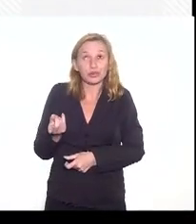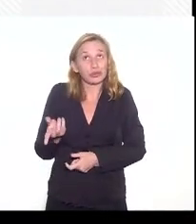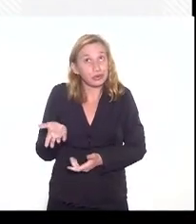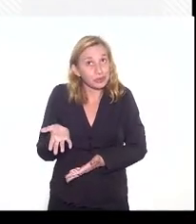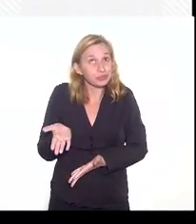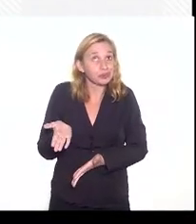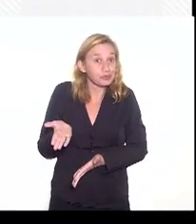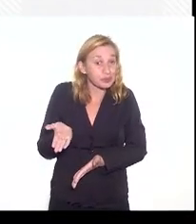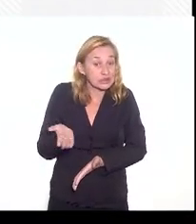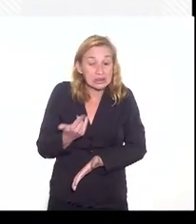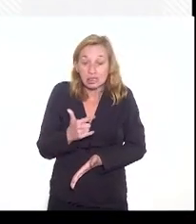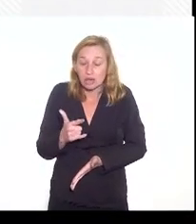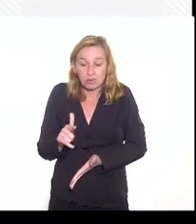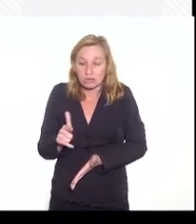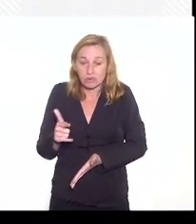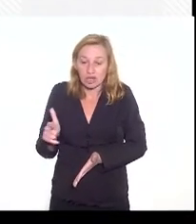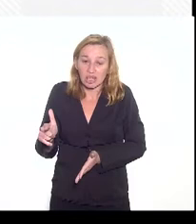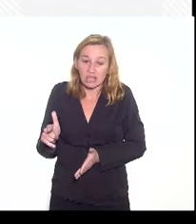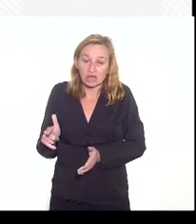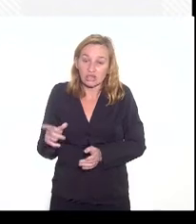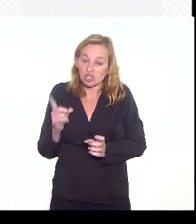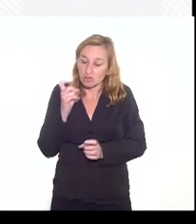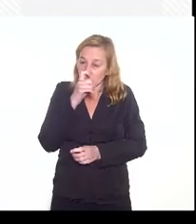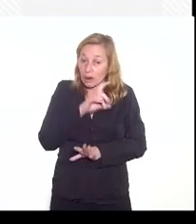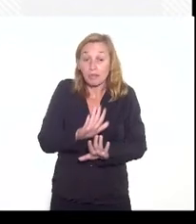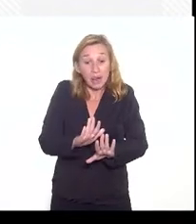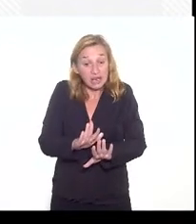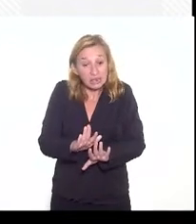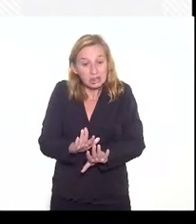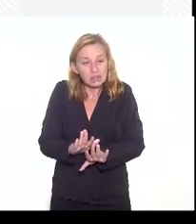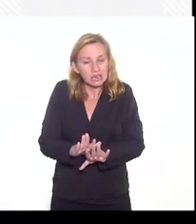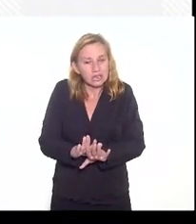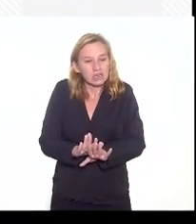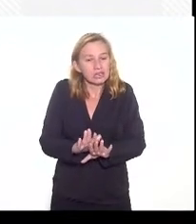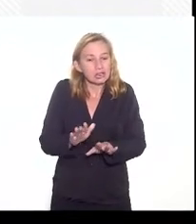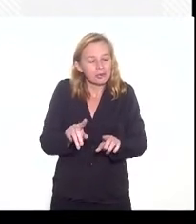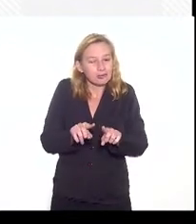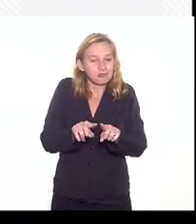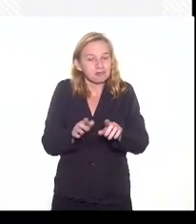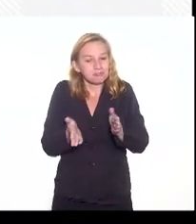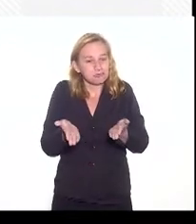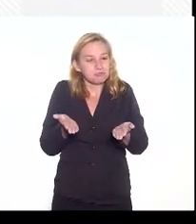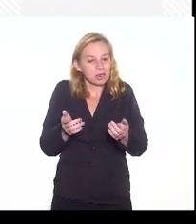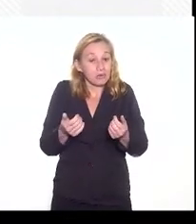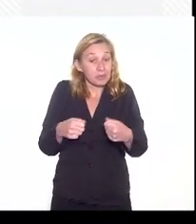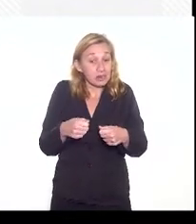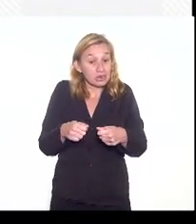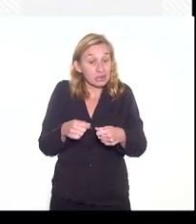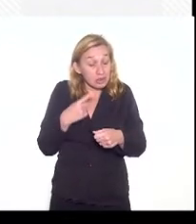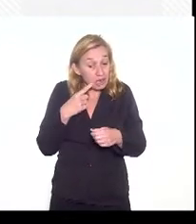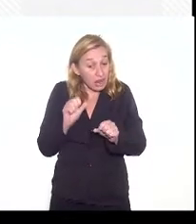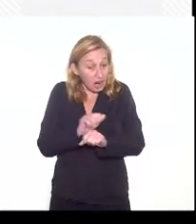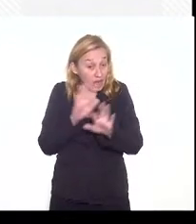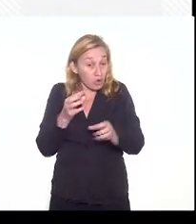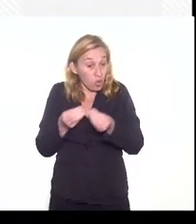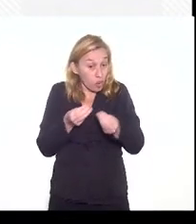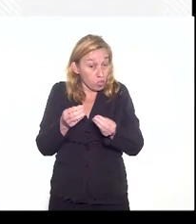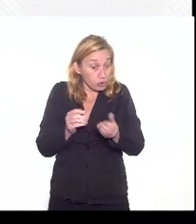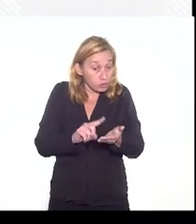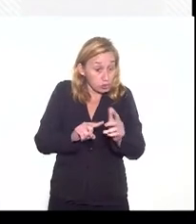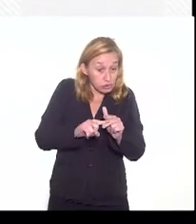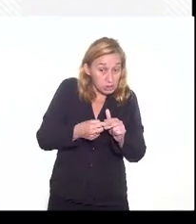já não teria tanta dificuldade. Então, acho que está um alinhamento bem claro. Isso é uma